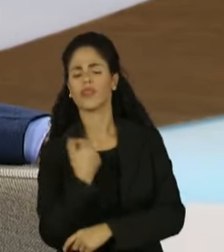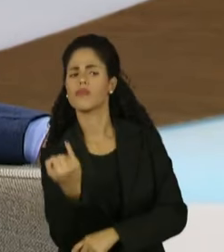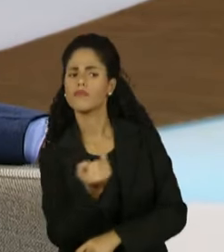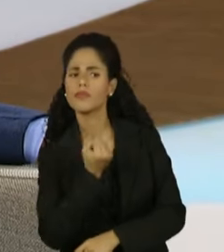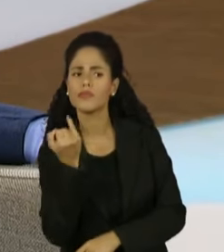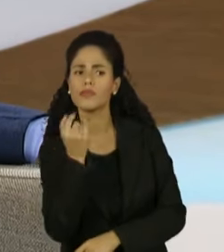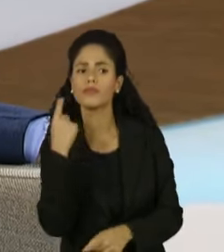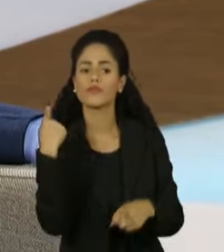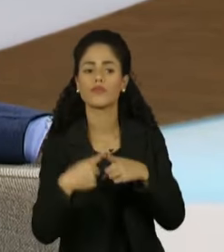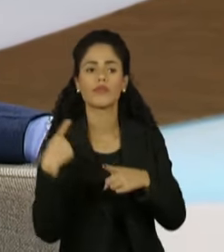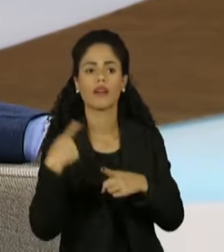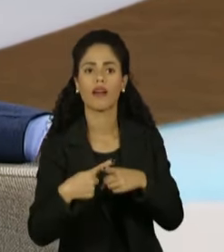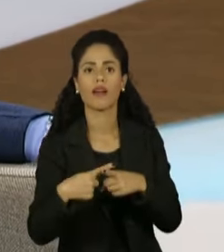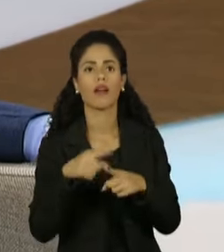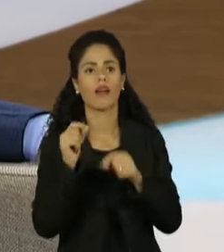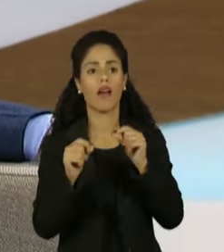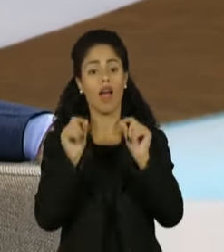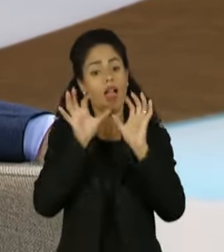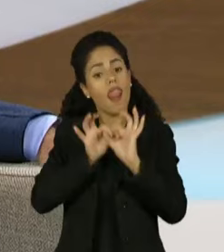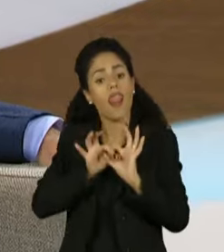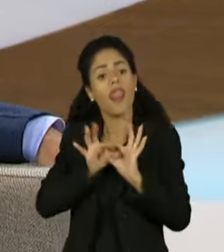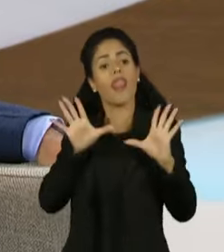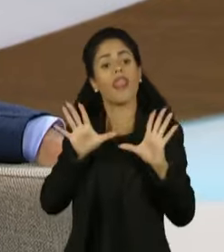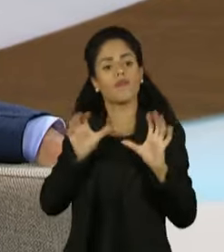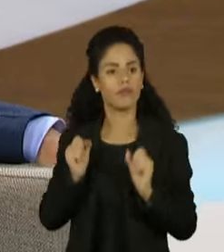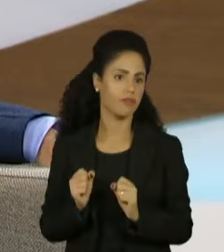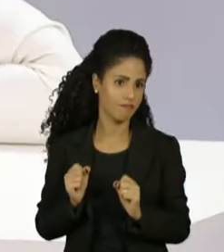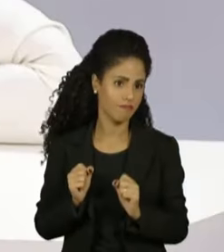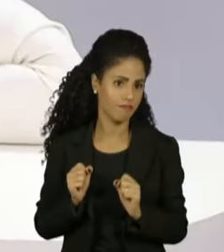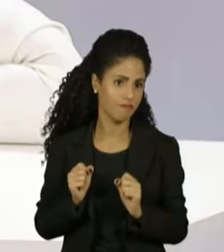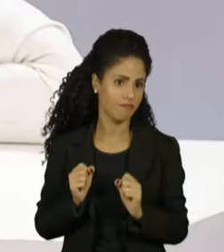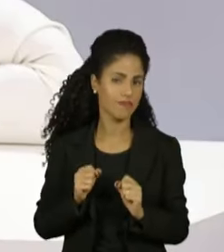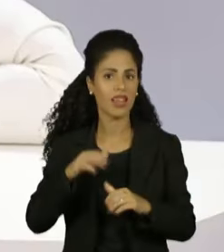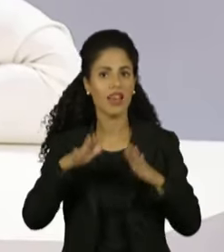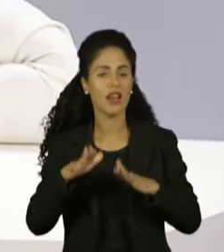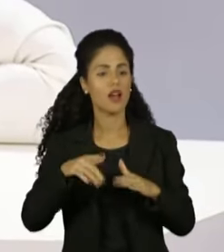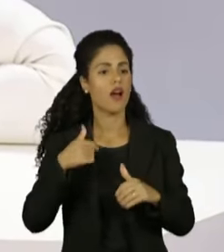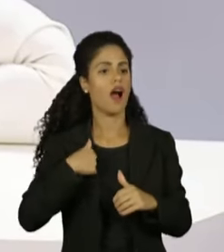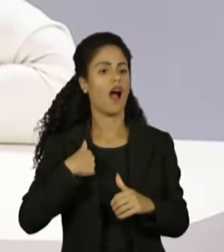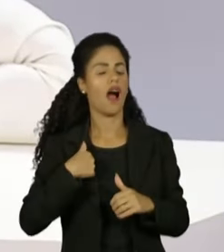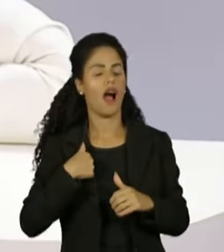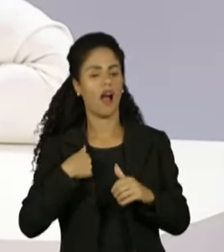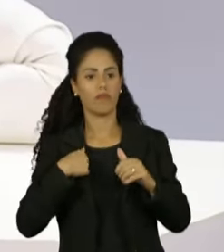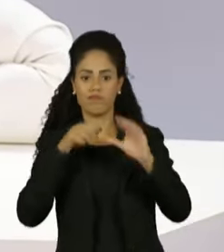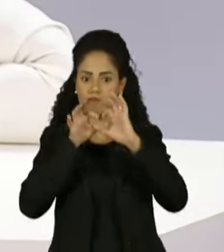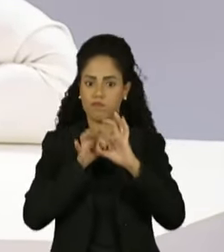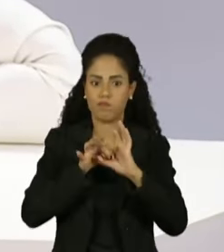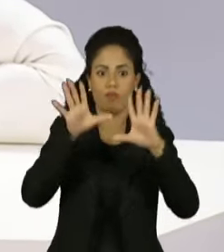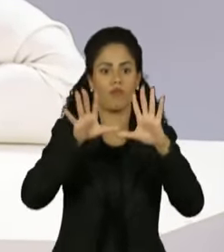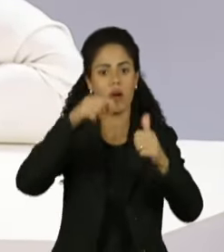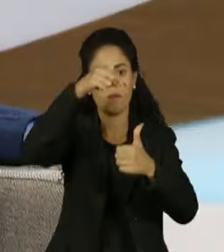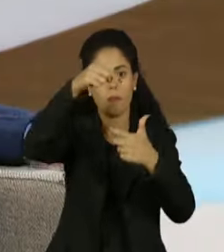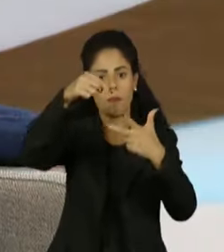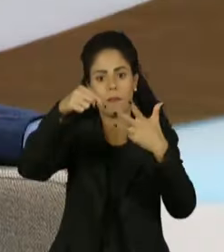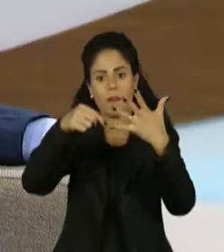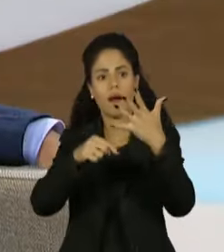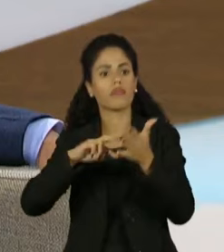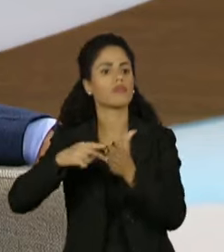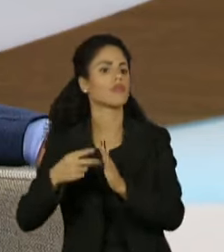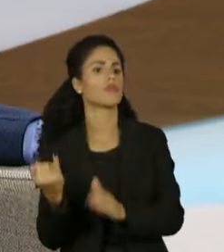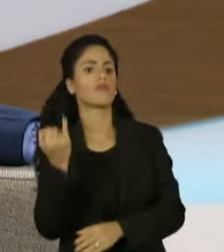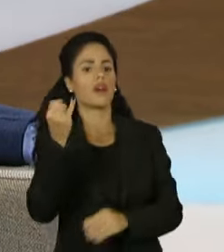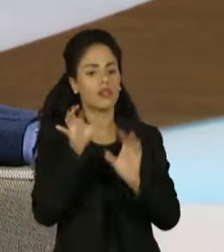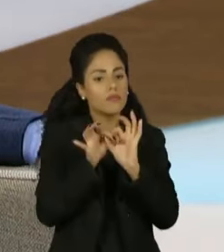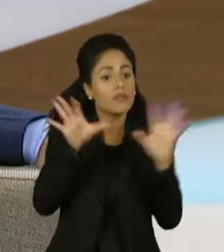forte, de uma palavra chamada liberdade. Que por mais que ela seja vasta, que ela seja ampla, ela tem um significado muito